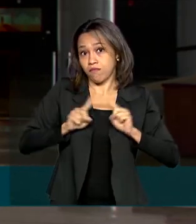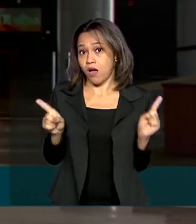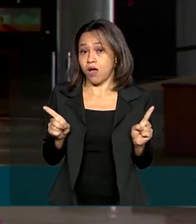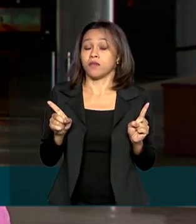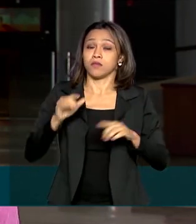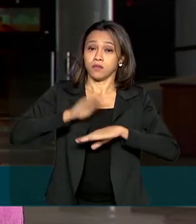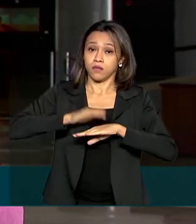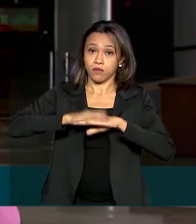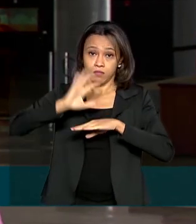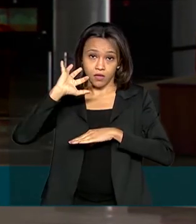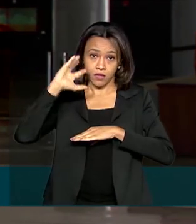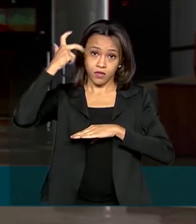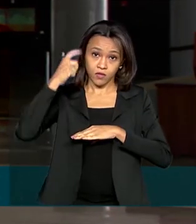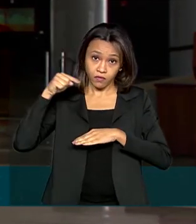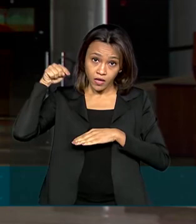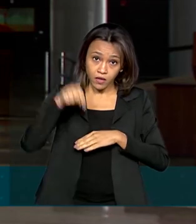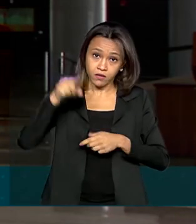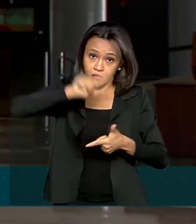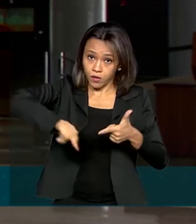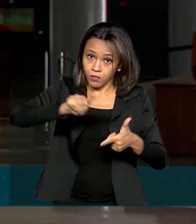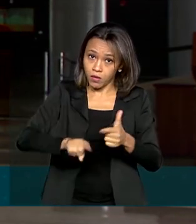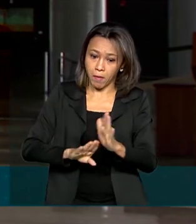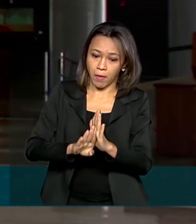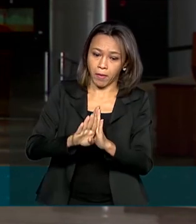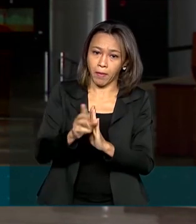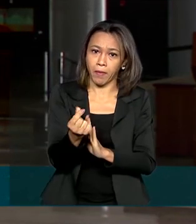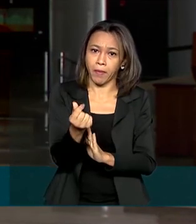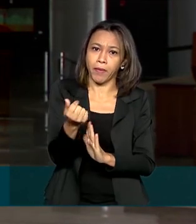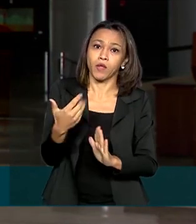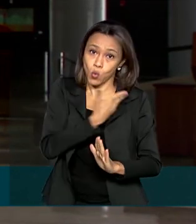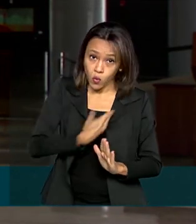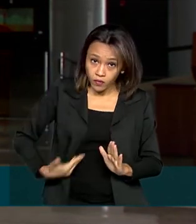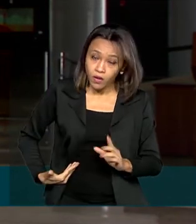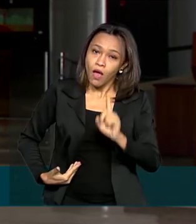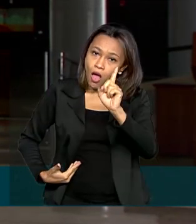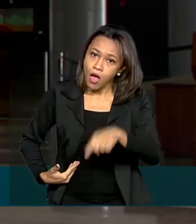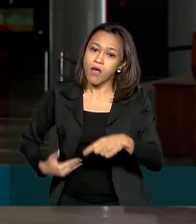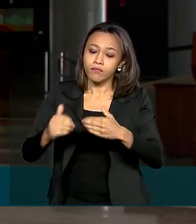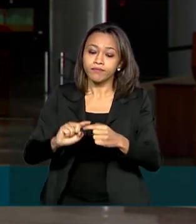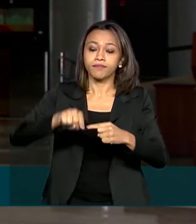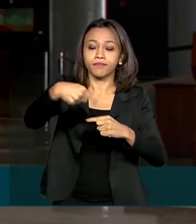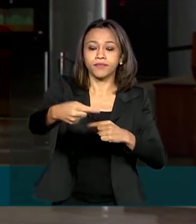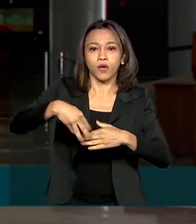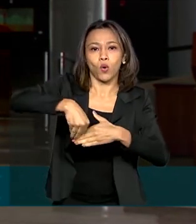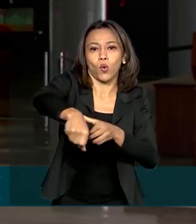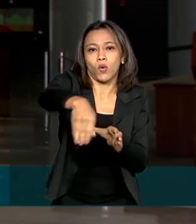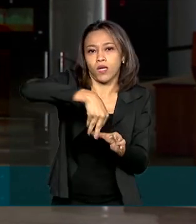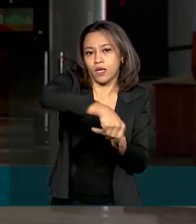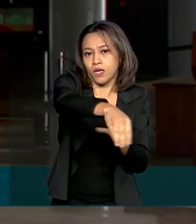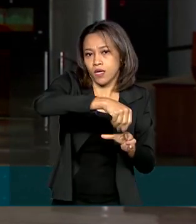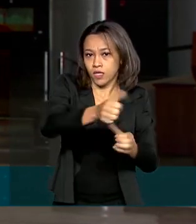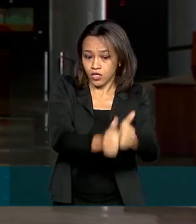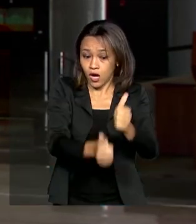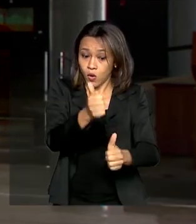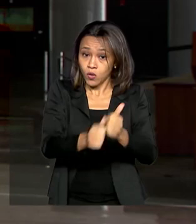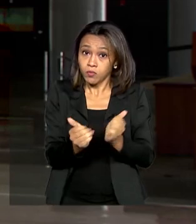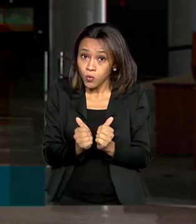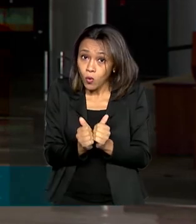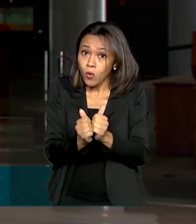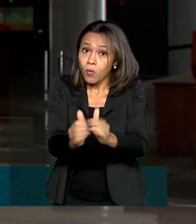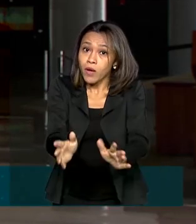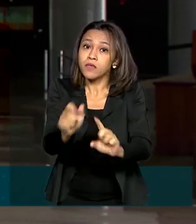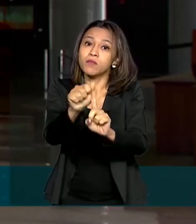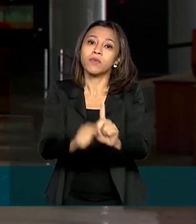definitiva para normalizar os preços, segundo o governo, virá com a colheita da nova safra, prevista para começar em dezembro.